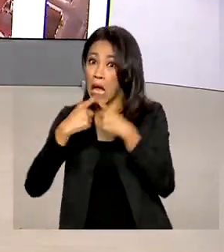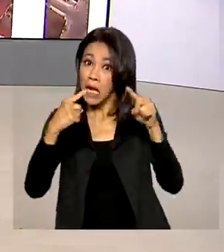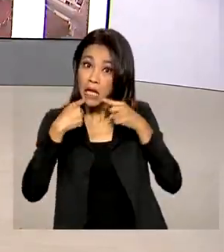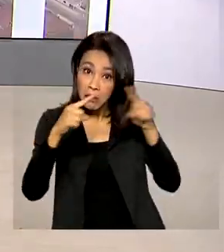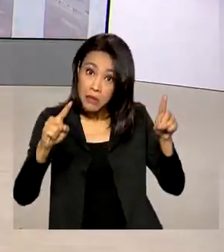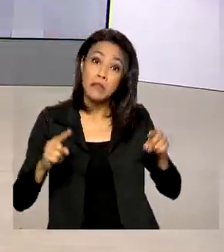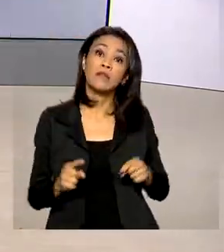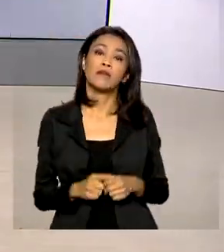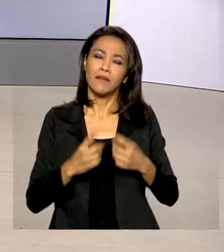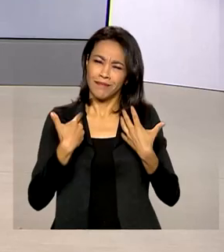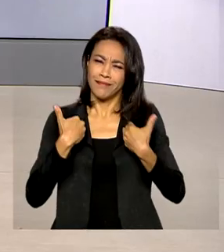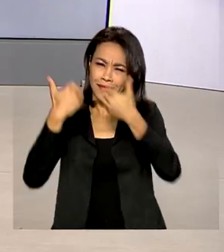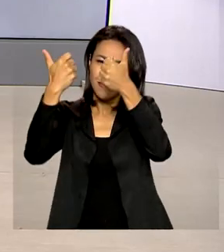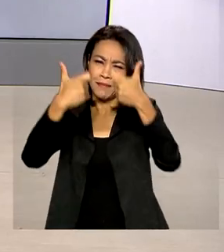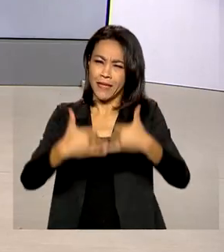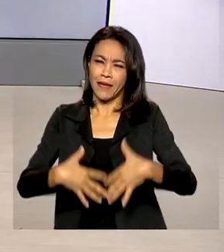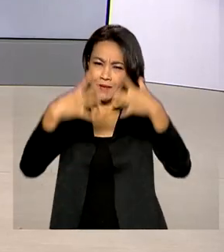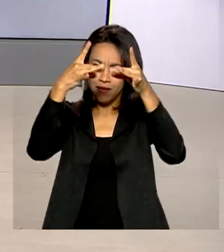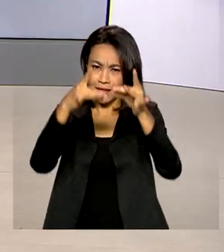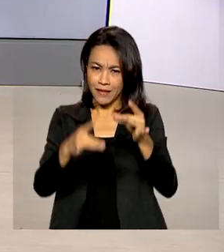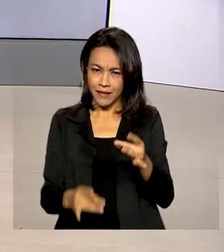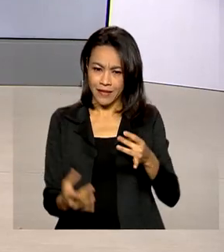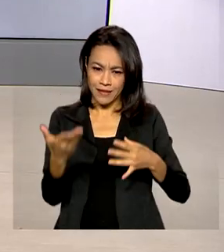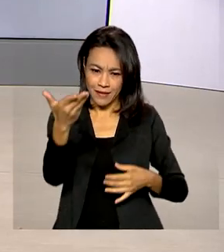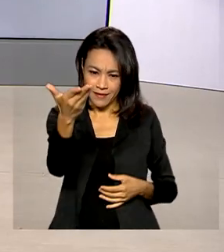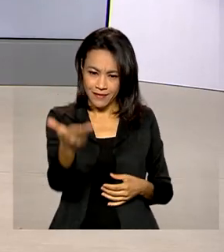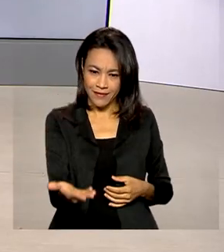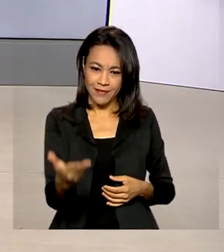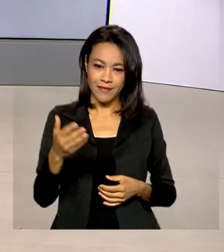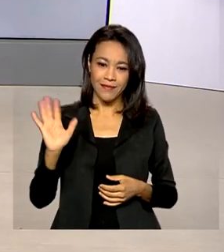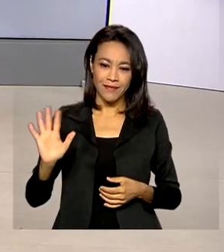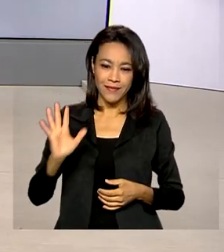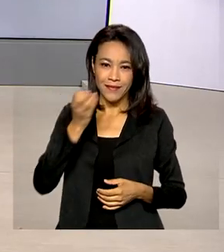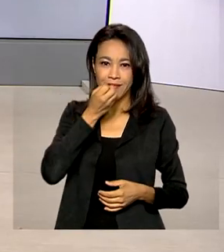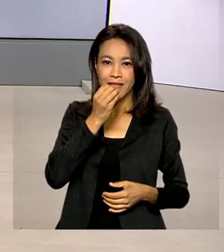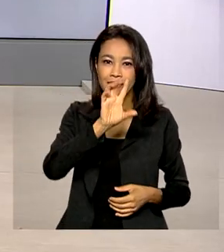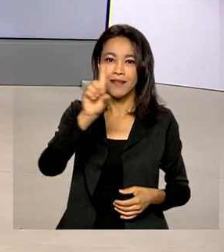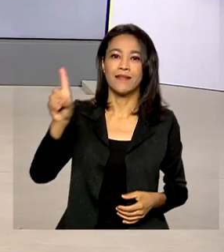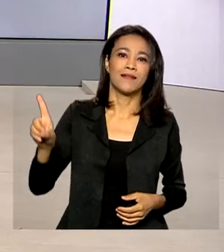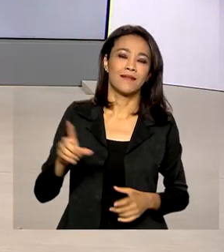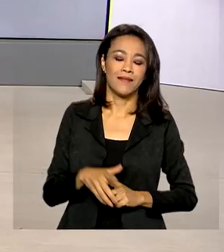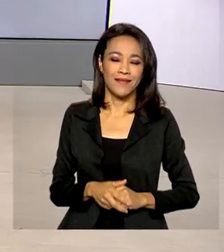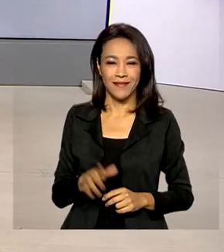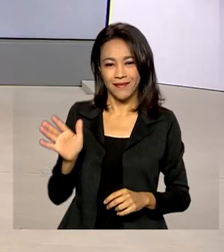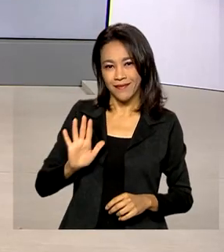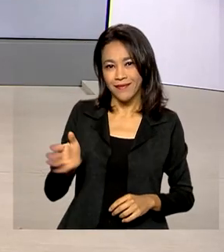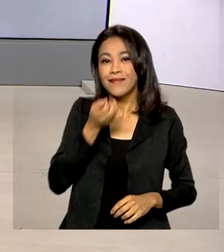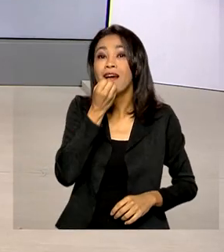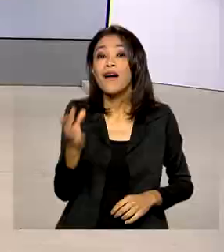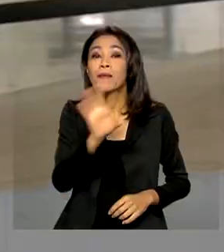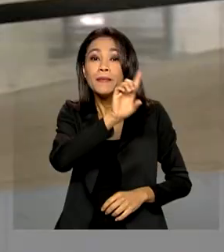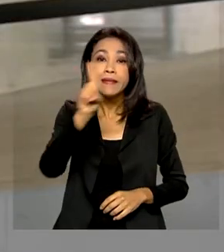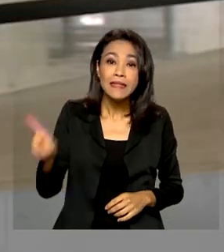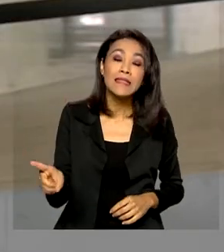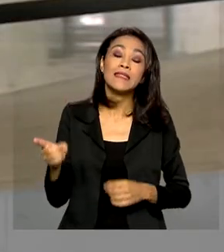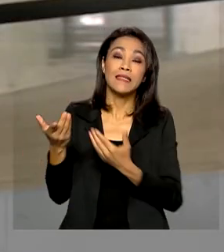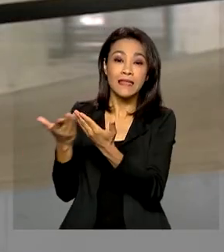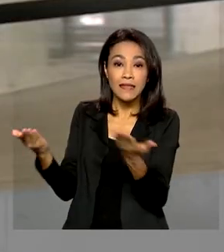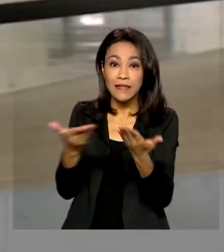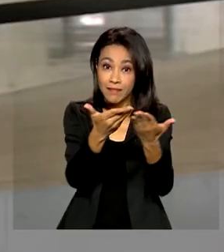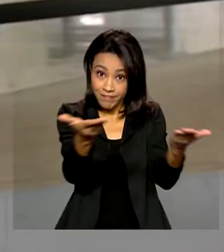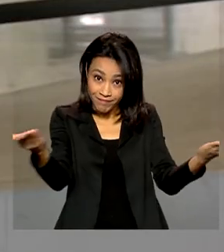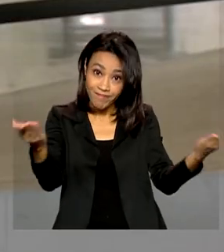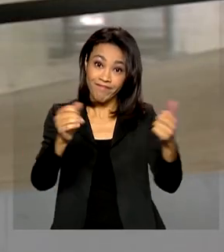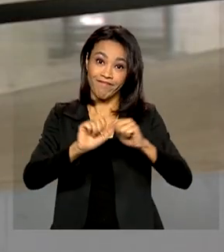Vamos saber os detalhes ao vivo, então, com o repórter Glauco de Queiroz. Oi, Glauco, bom dia. Oi, Renata, bom dia para você e bom dia a todos.